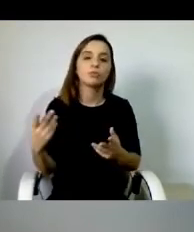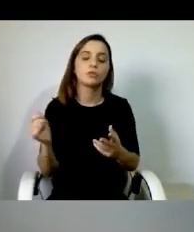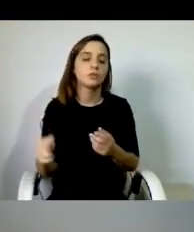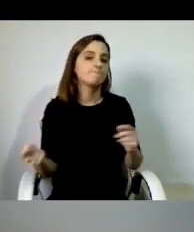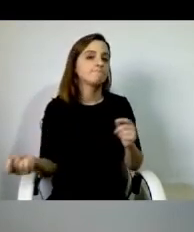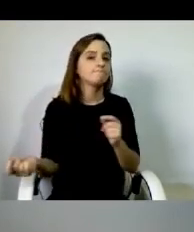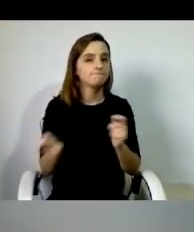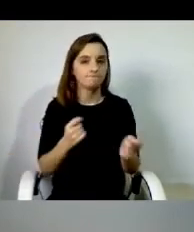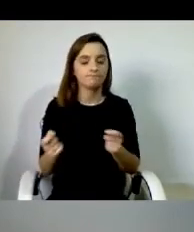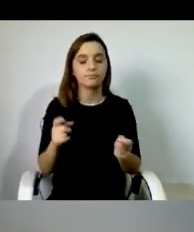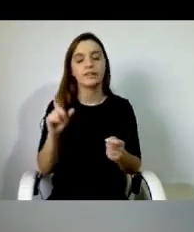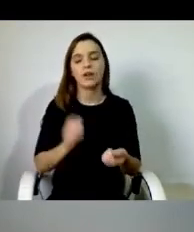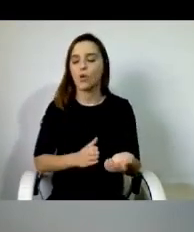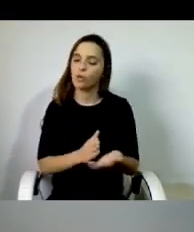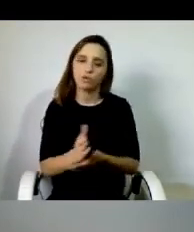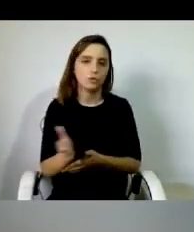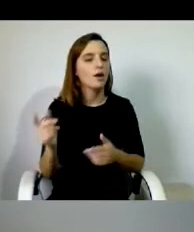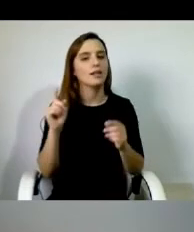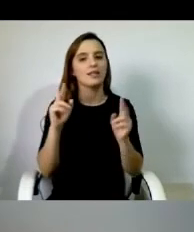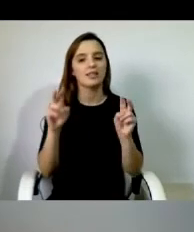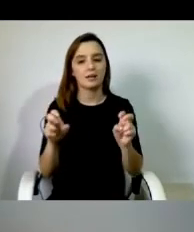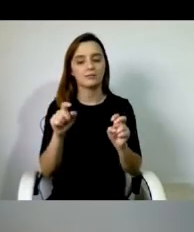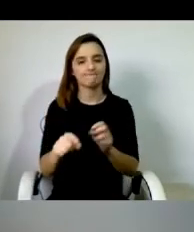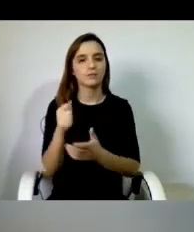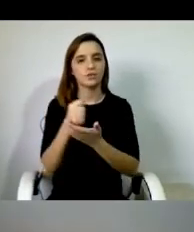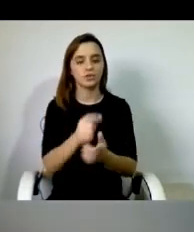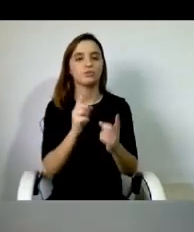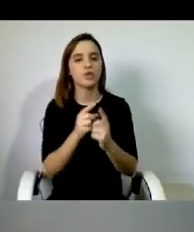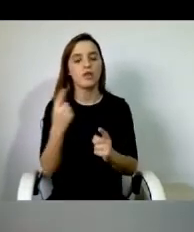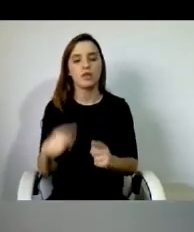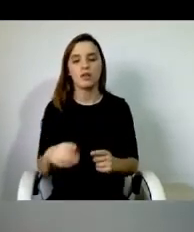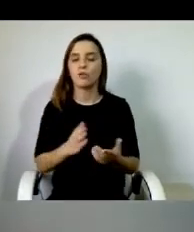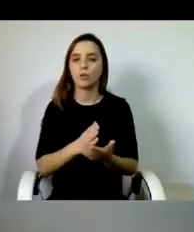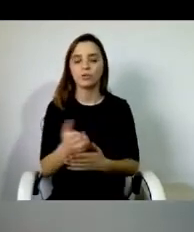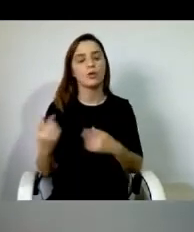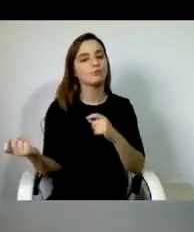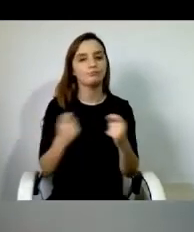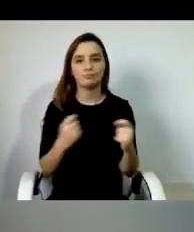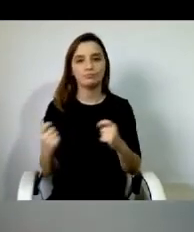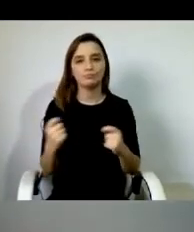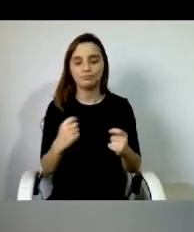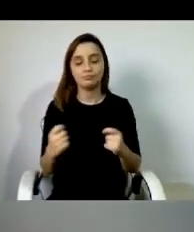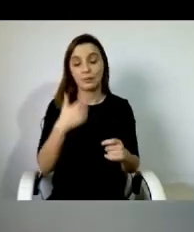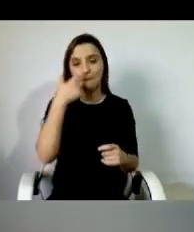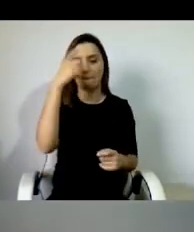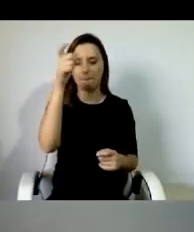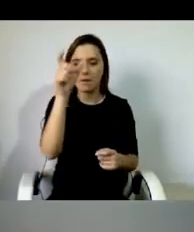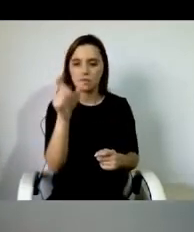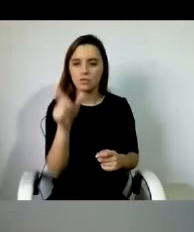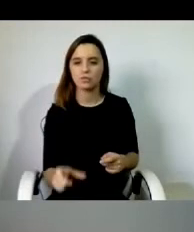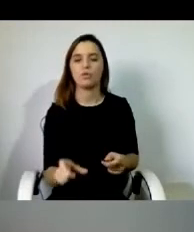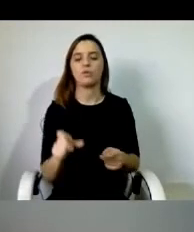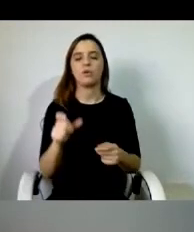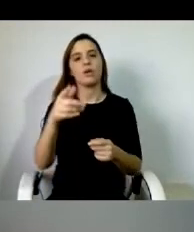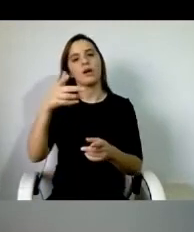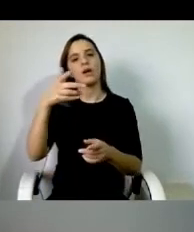continuar a discutir esta questão da assistência pessoal, da figura do assistente pessoal porque deve